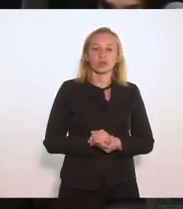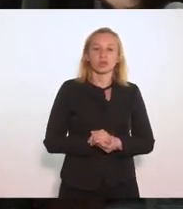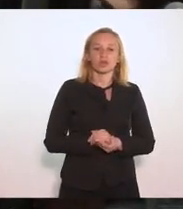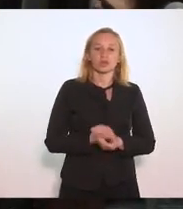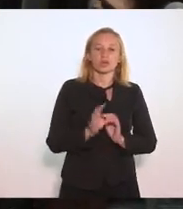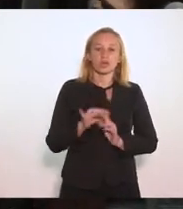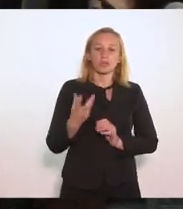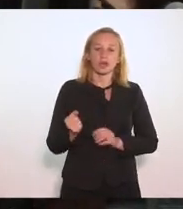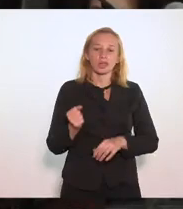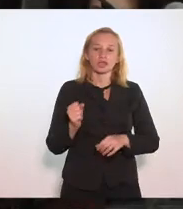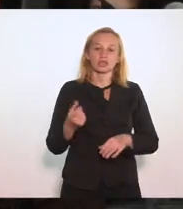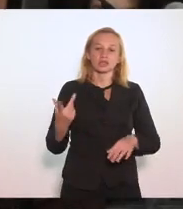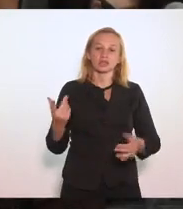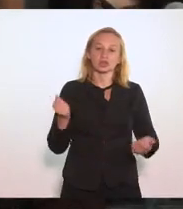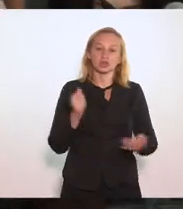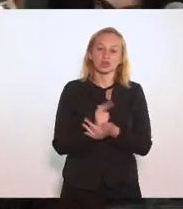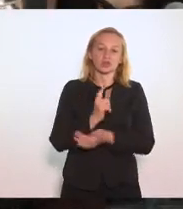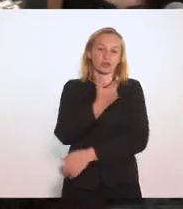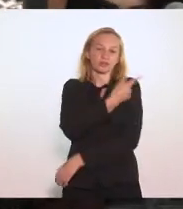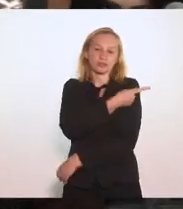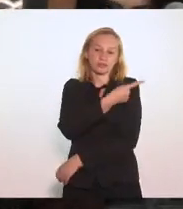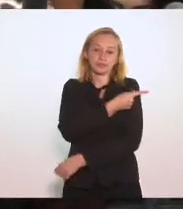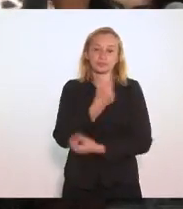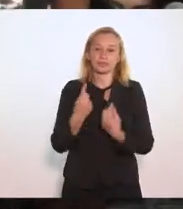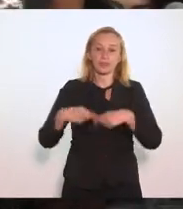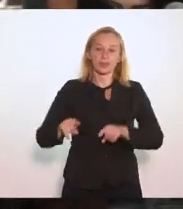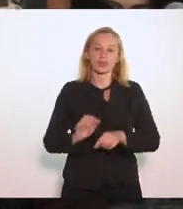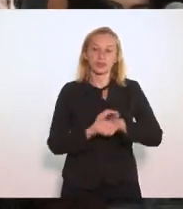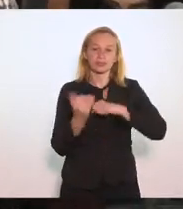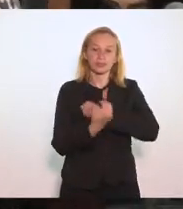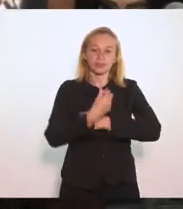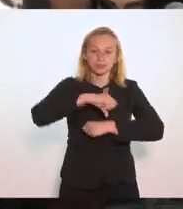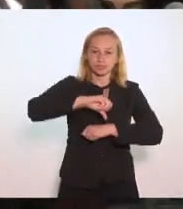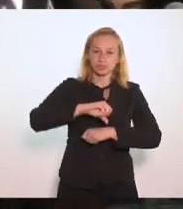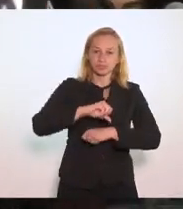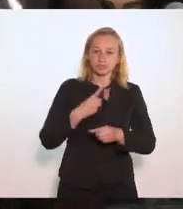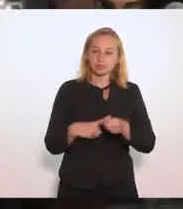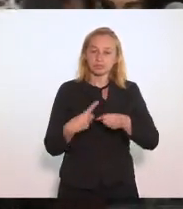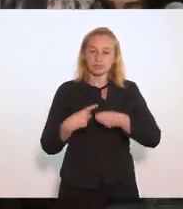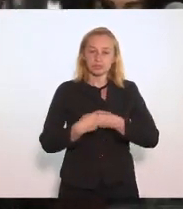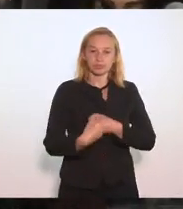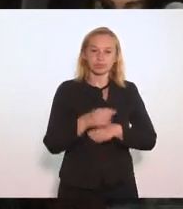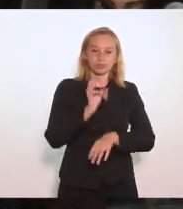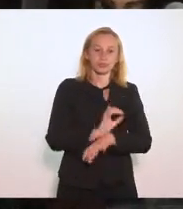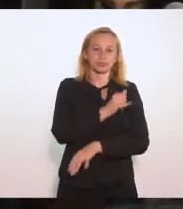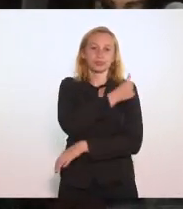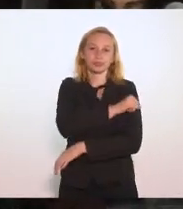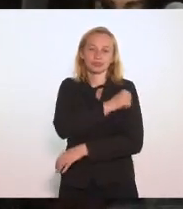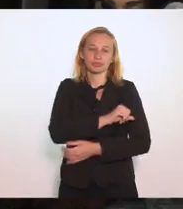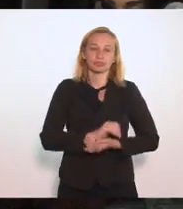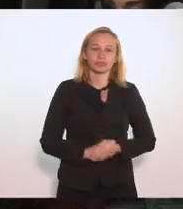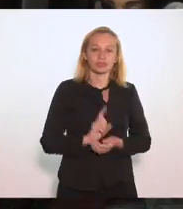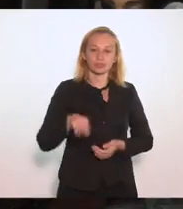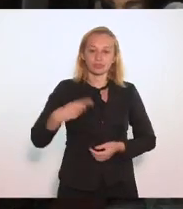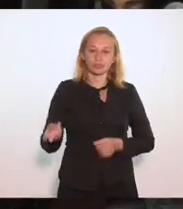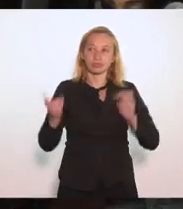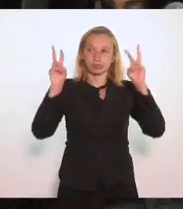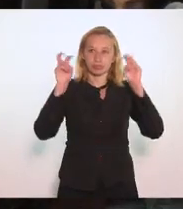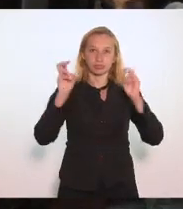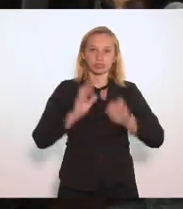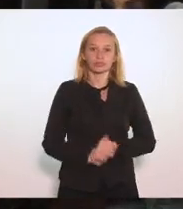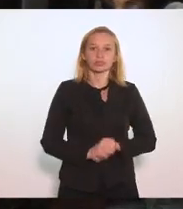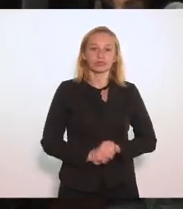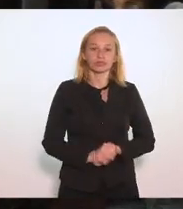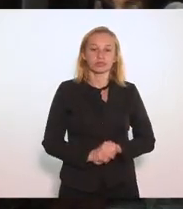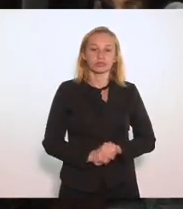campanha de compra de vacinas e insumos contra o Covid-19 pelos municípios no âmbito do estado do Rio de Janeiro e das outras providências.